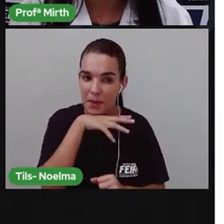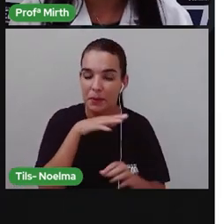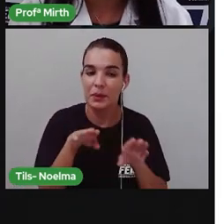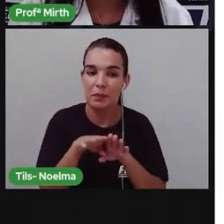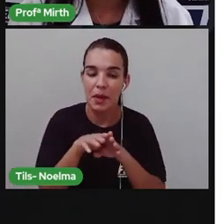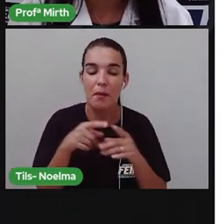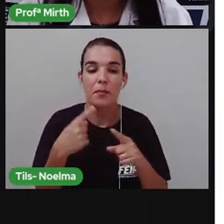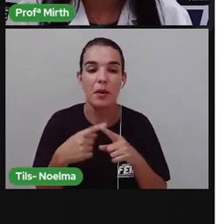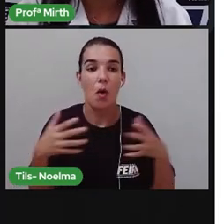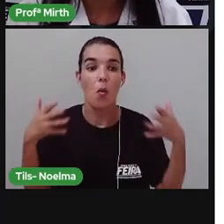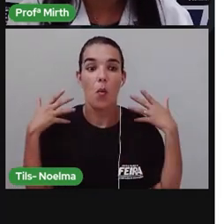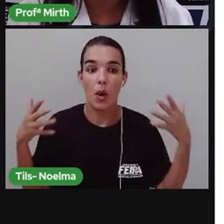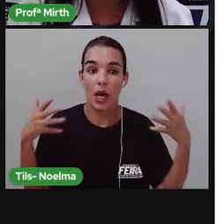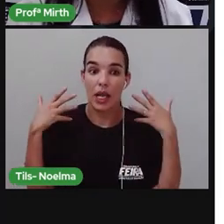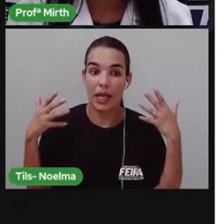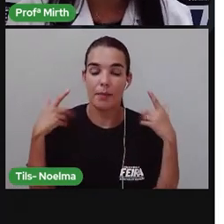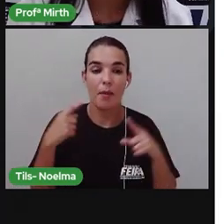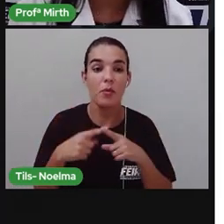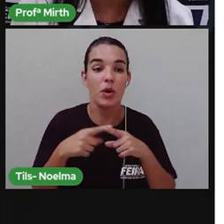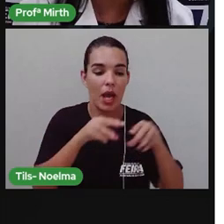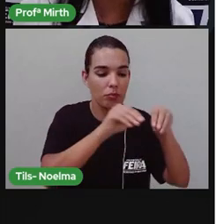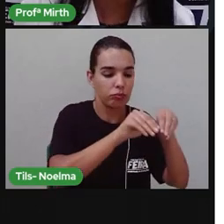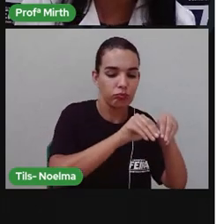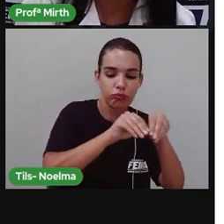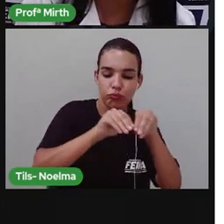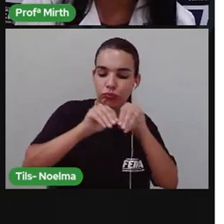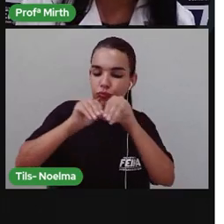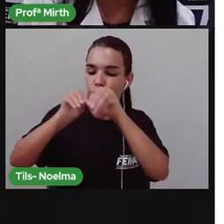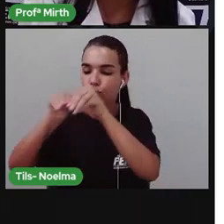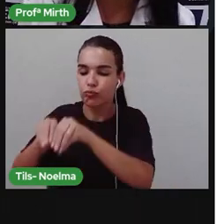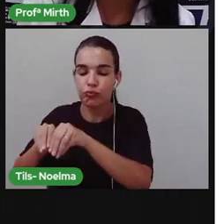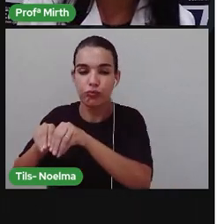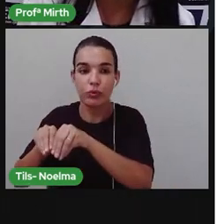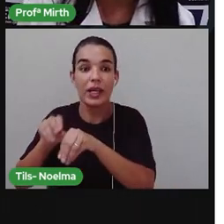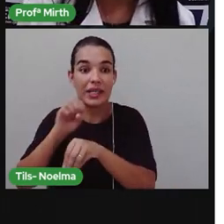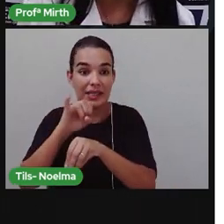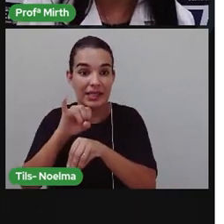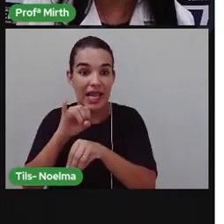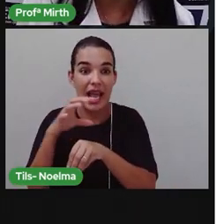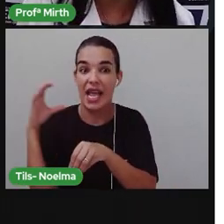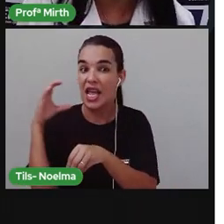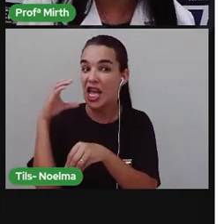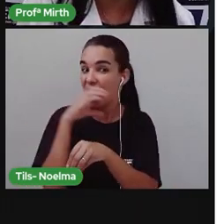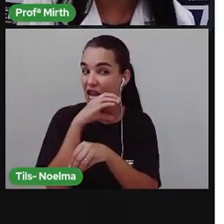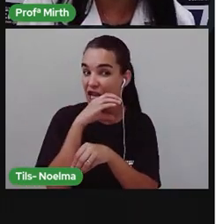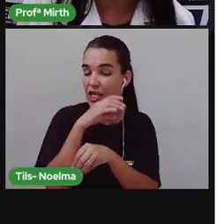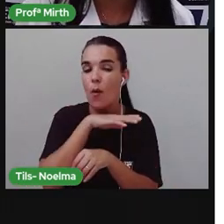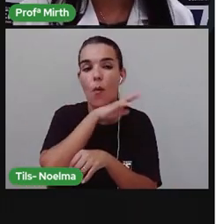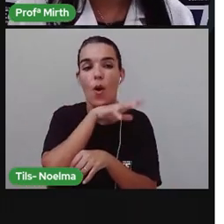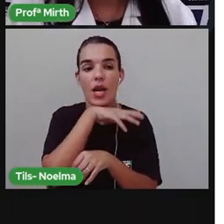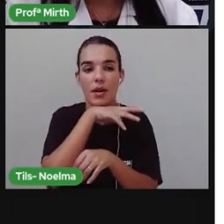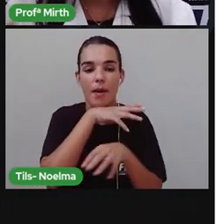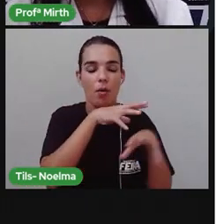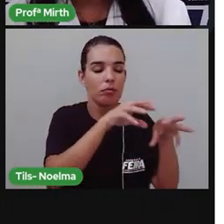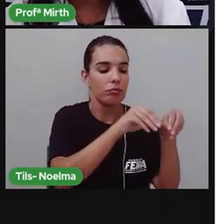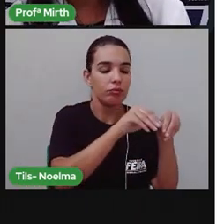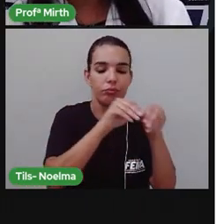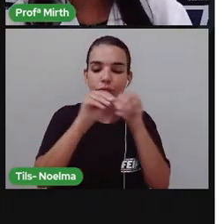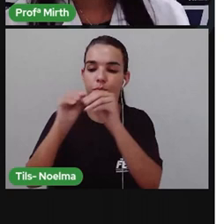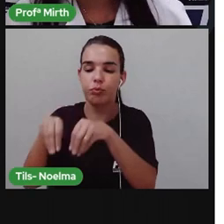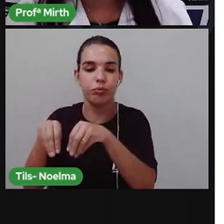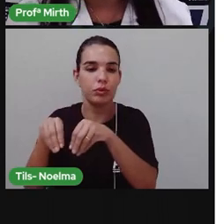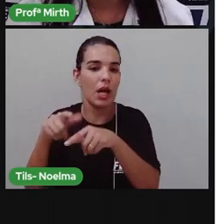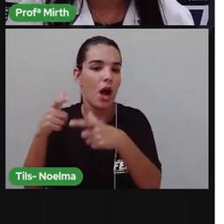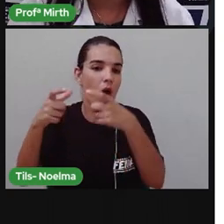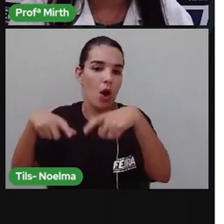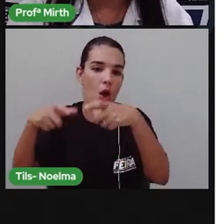Recorrentes aí Nas migrações Quando eles Se retiram, né? Saem Desse bioma Para